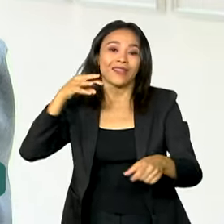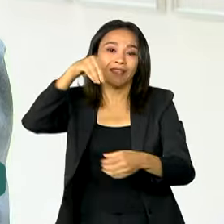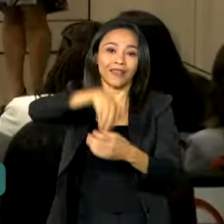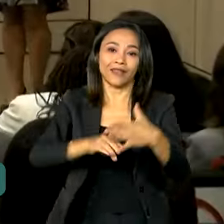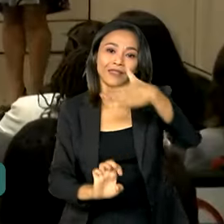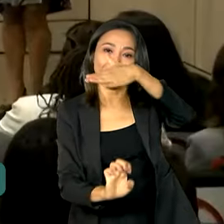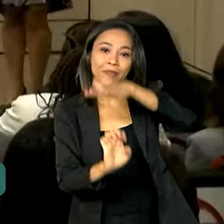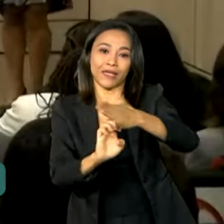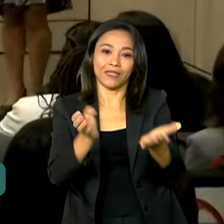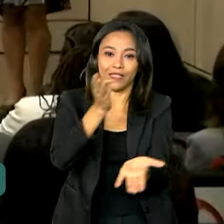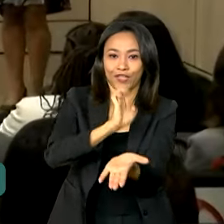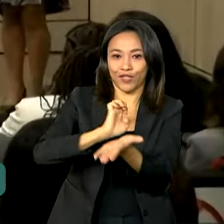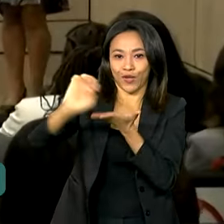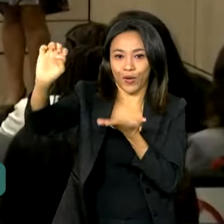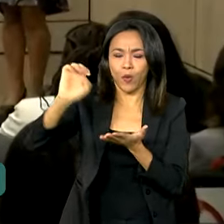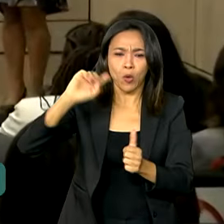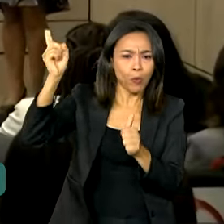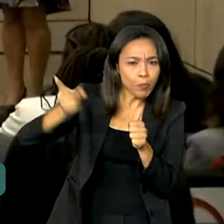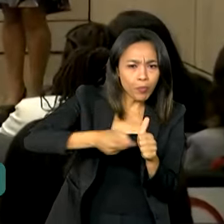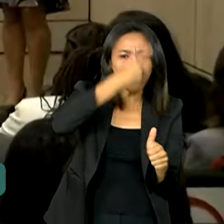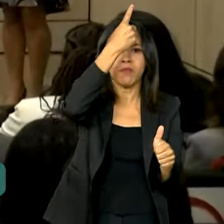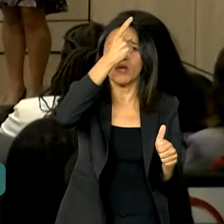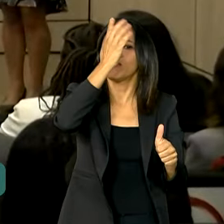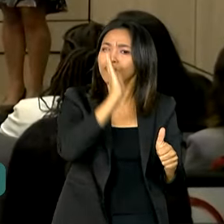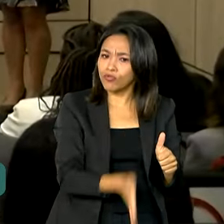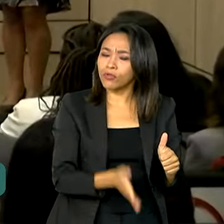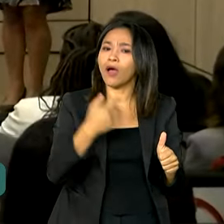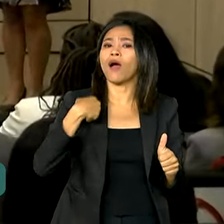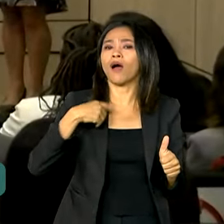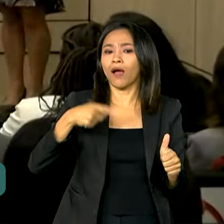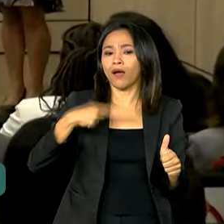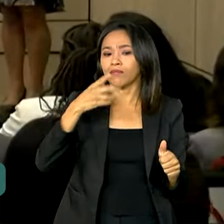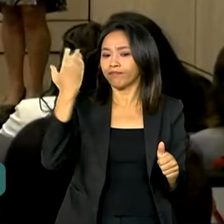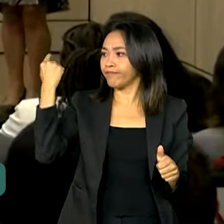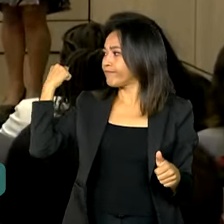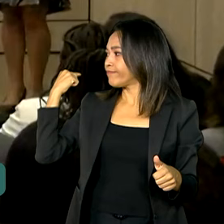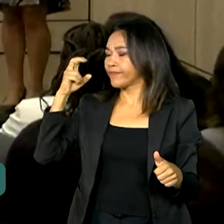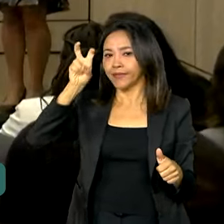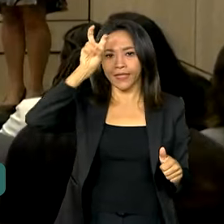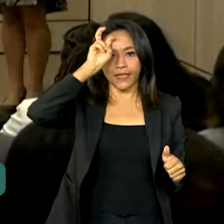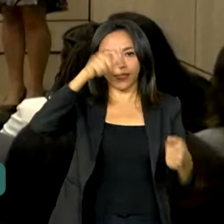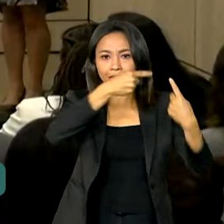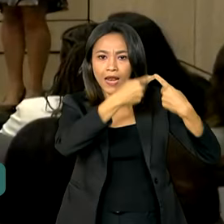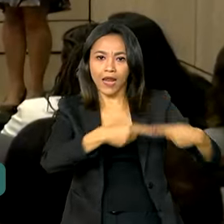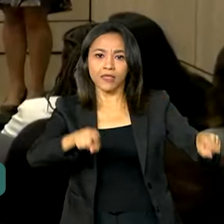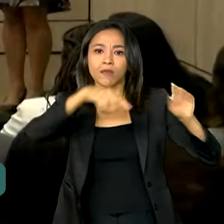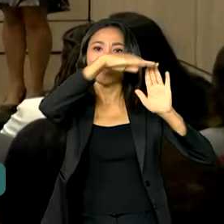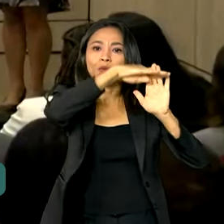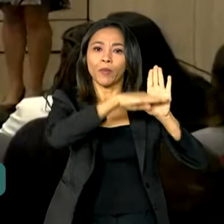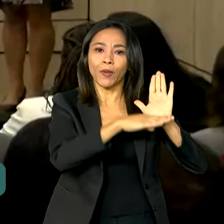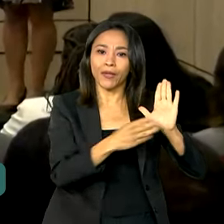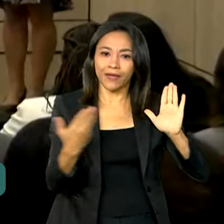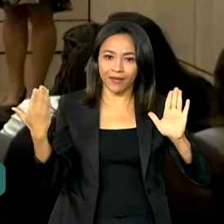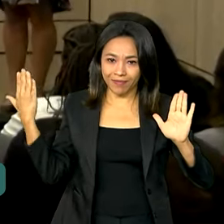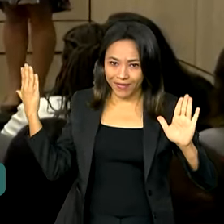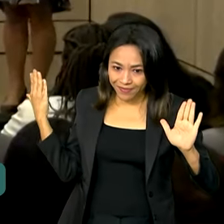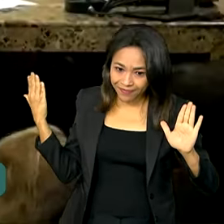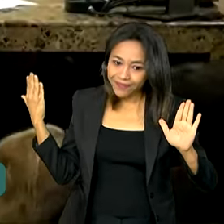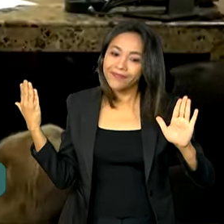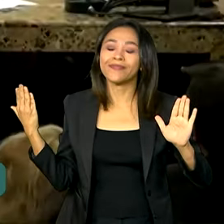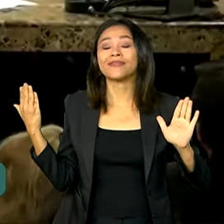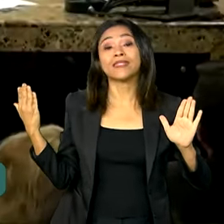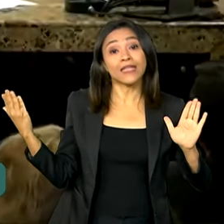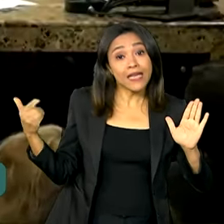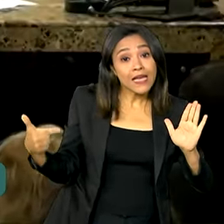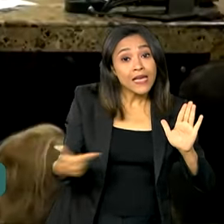exterior. O primeiro passo foi dado nesta quinta-feira com o lançamento do programa Raízes Comex.